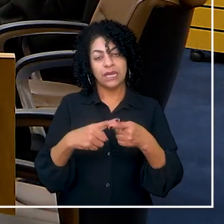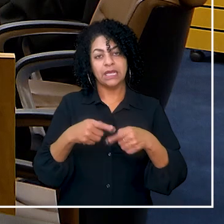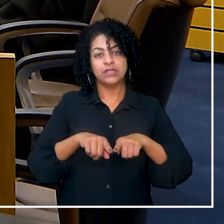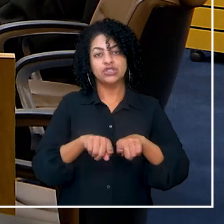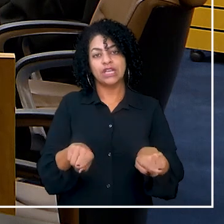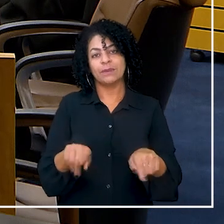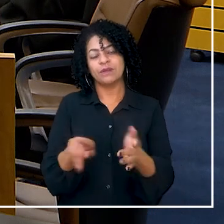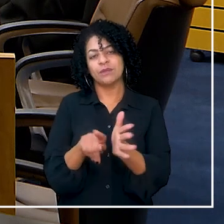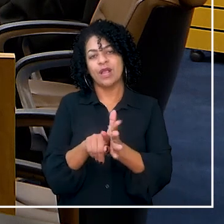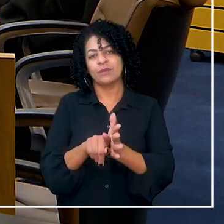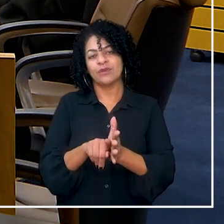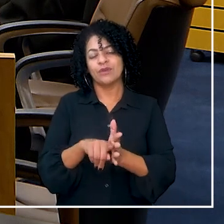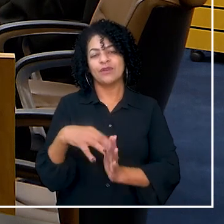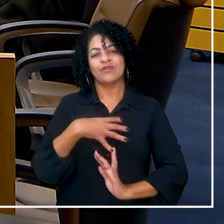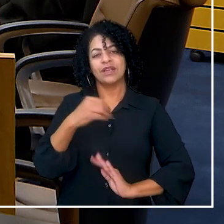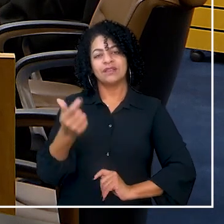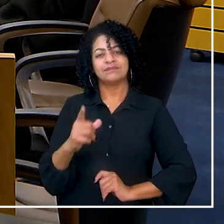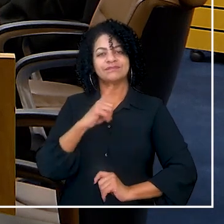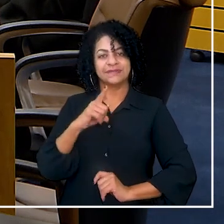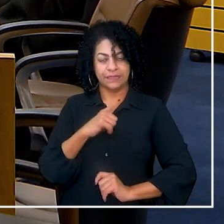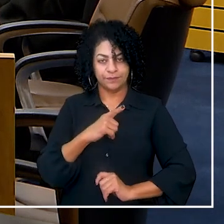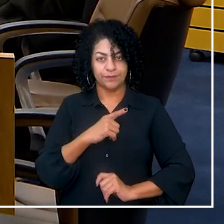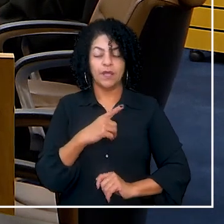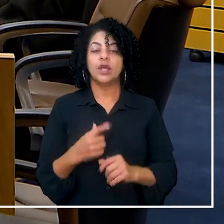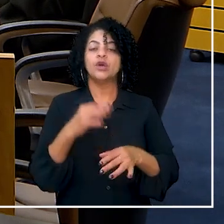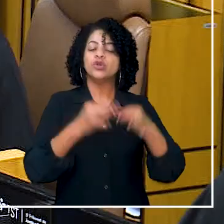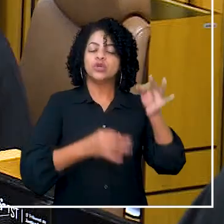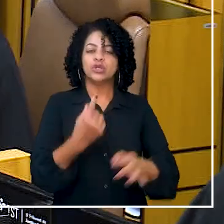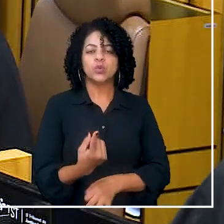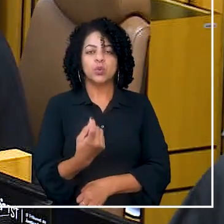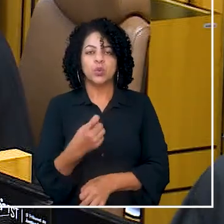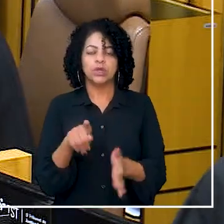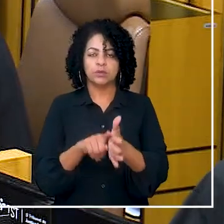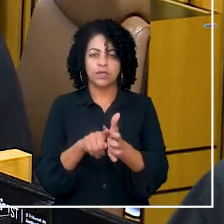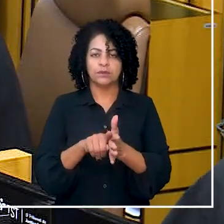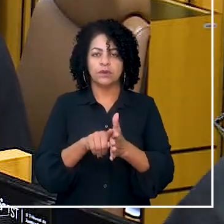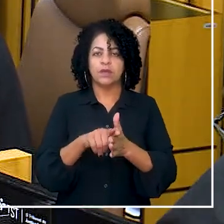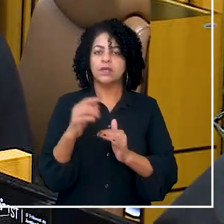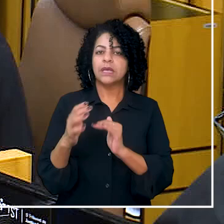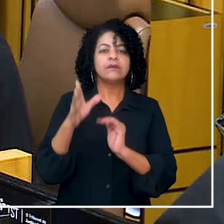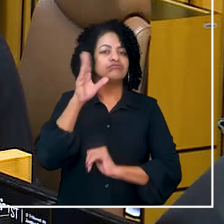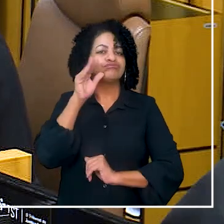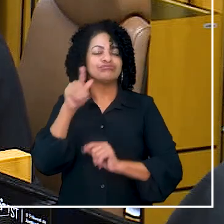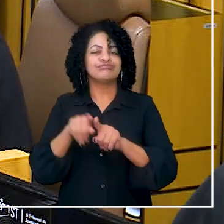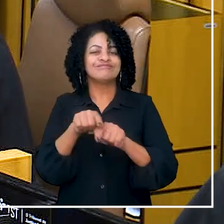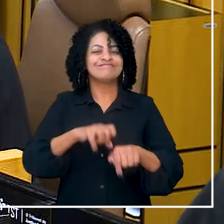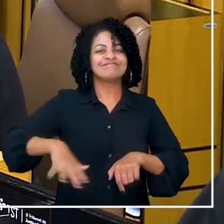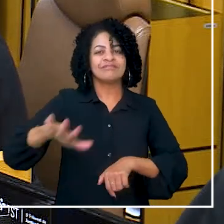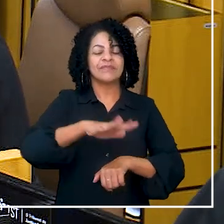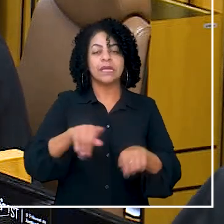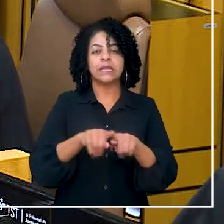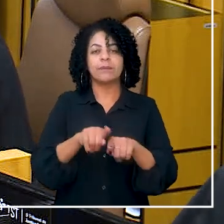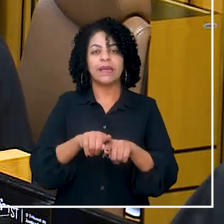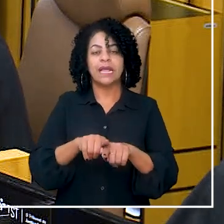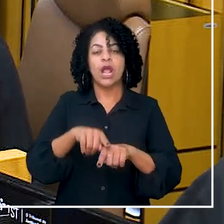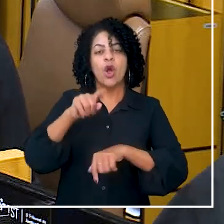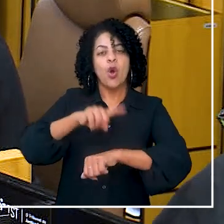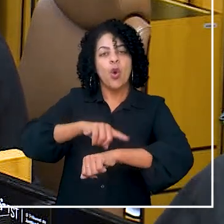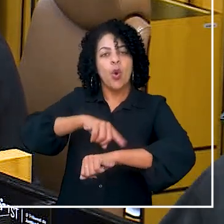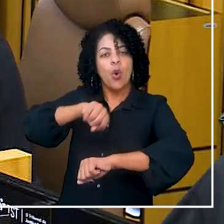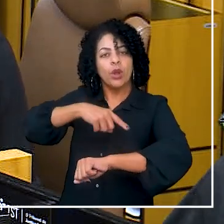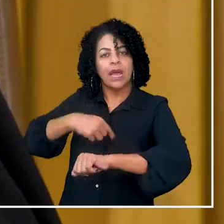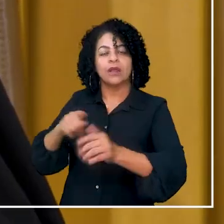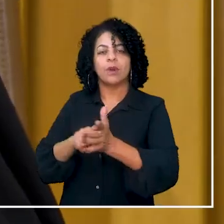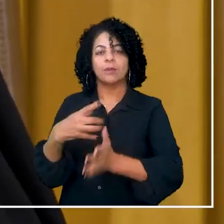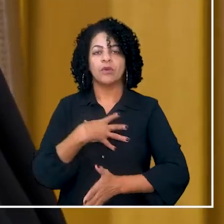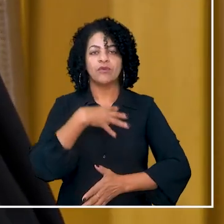colegiado aplicou, por analogia, regra do regime jurídico único dos servidores públicos federais que possibilita reduzir